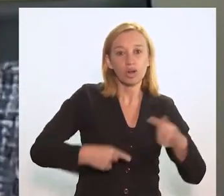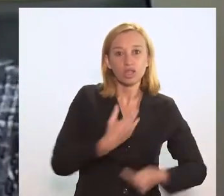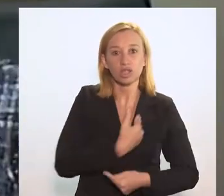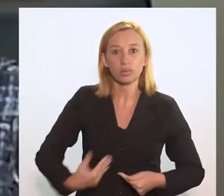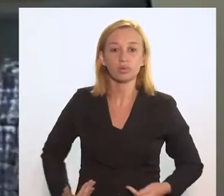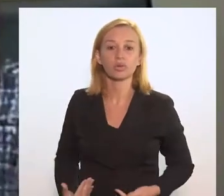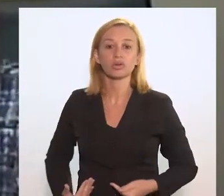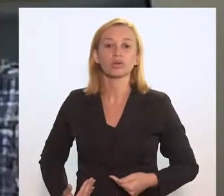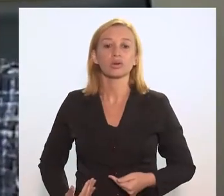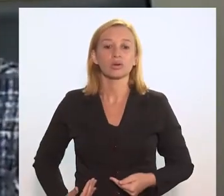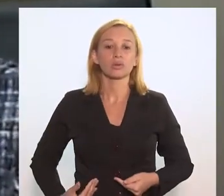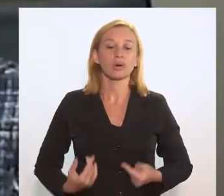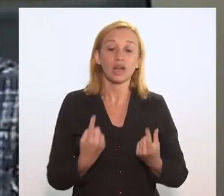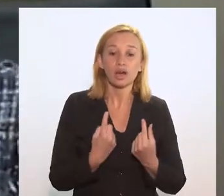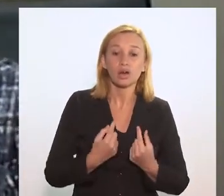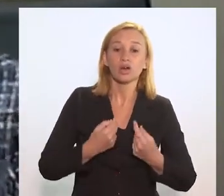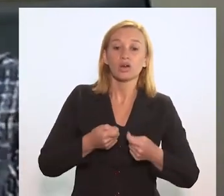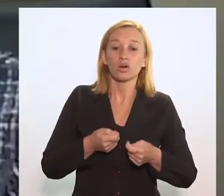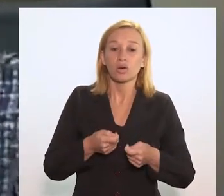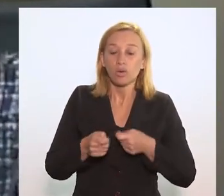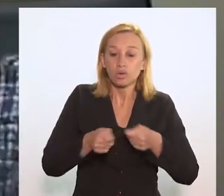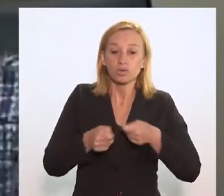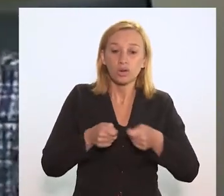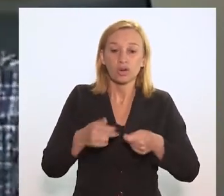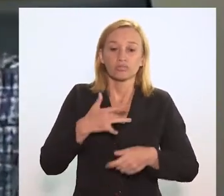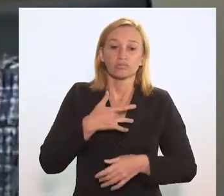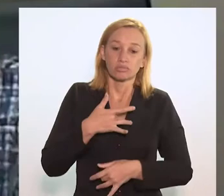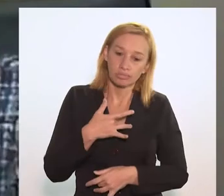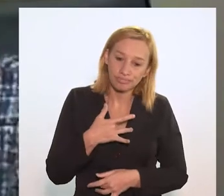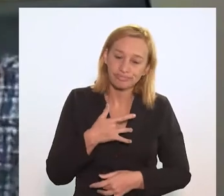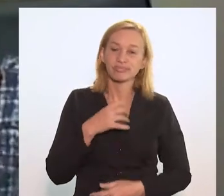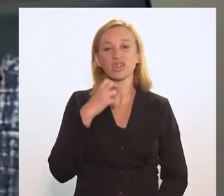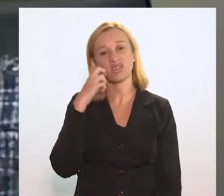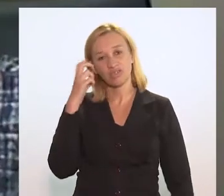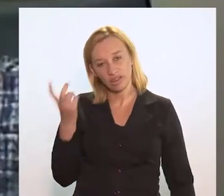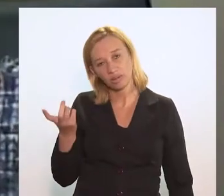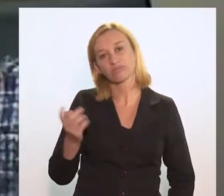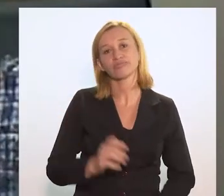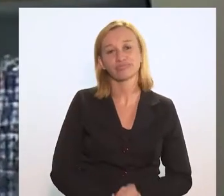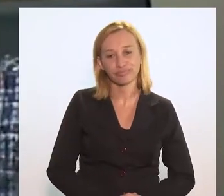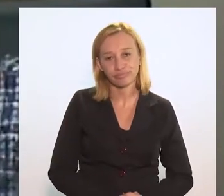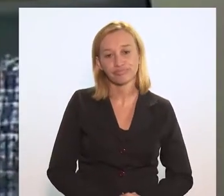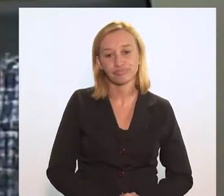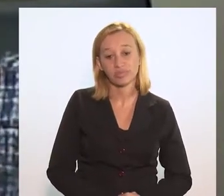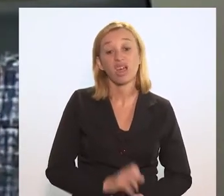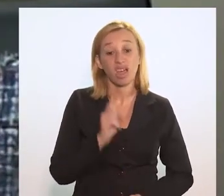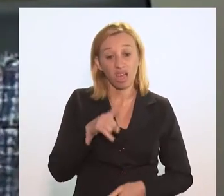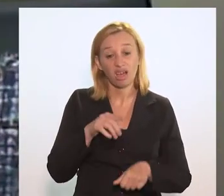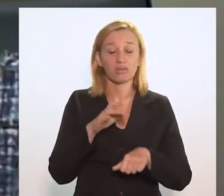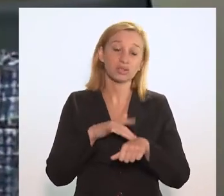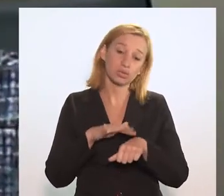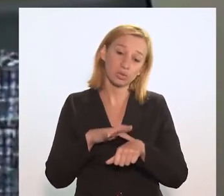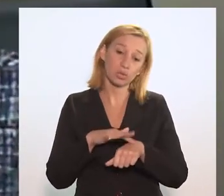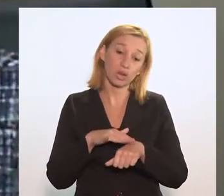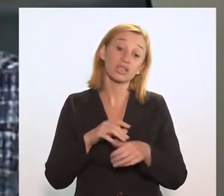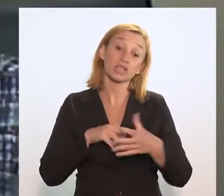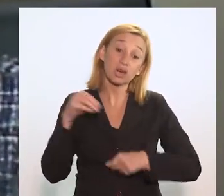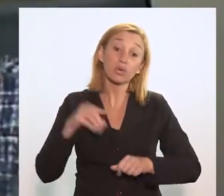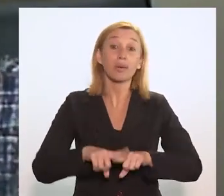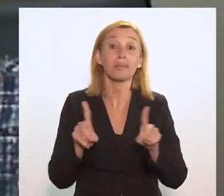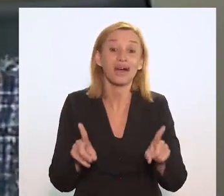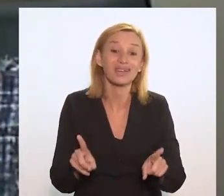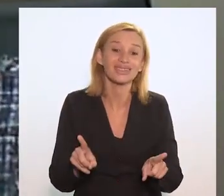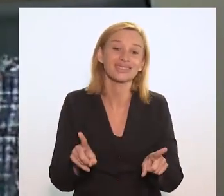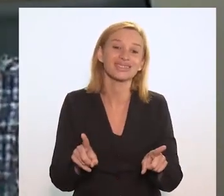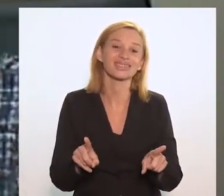para o enfrentamento da tuberculose, que nos envergonha considerando que é uma doença curável,